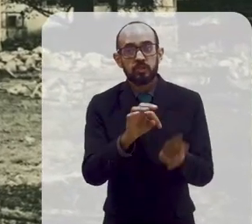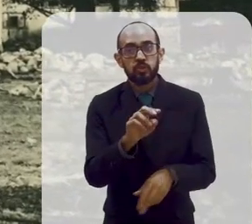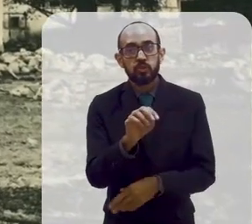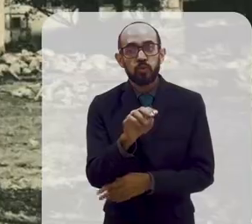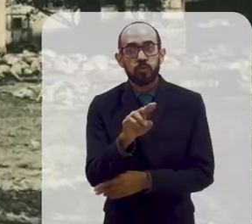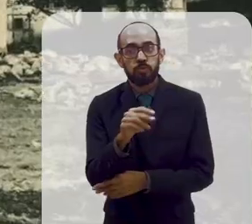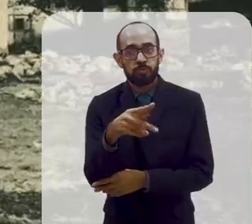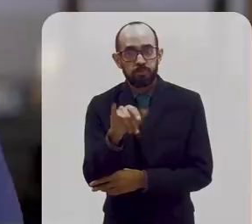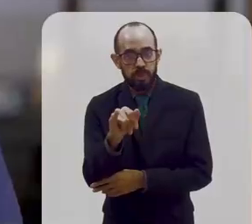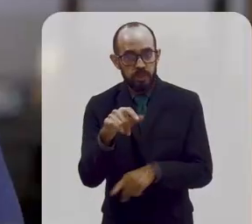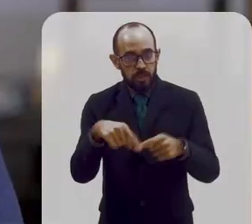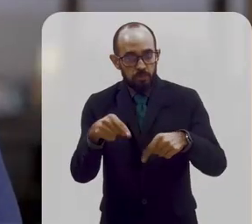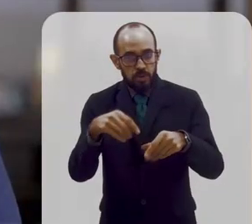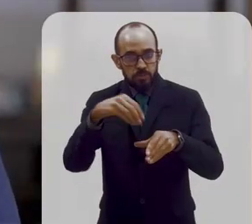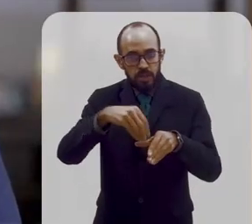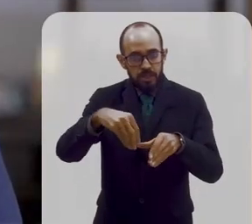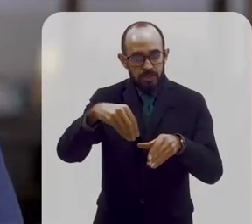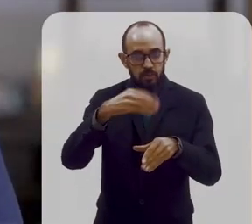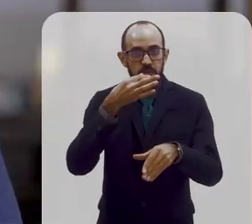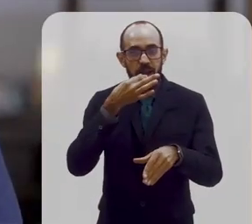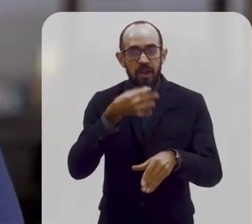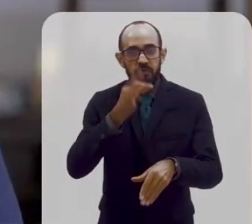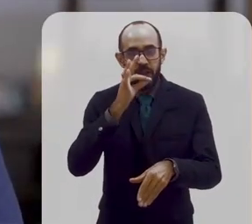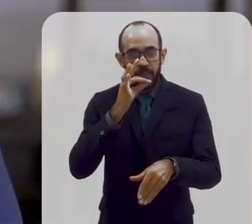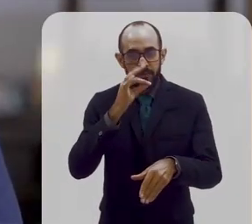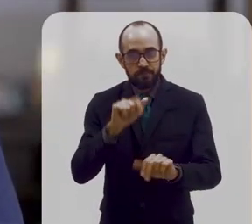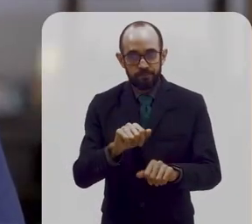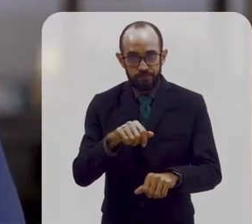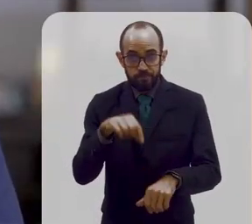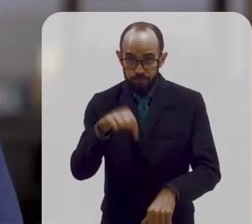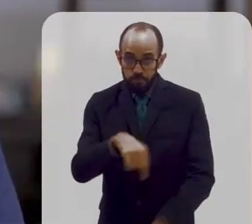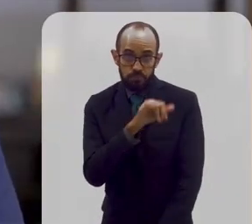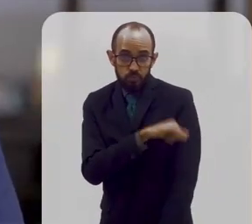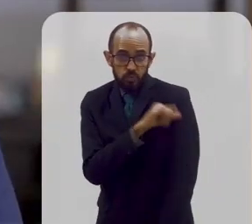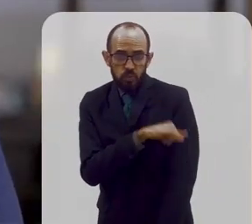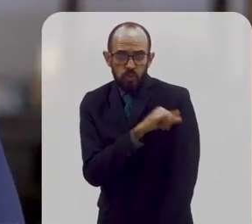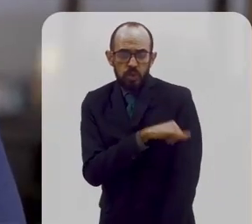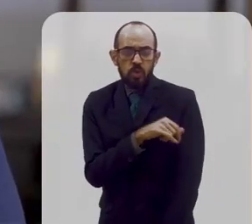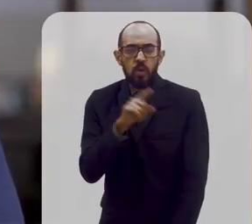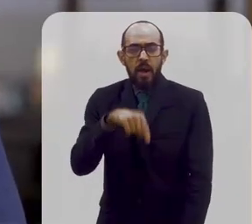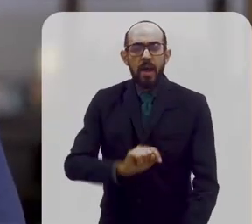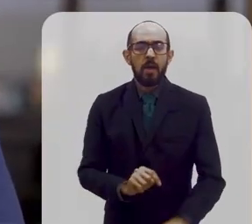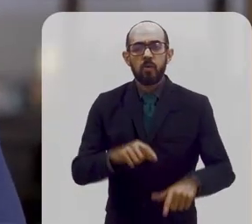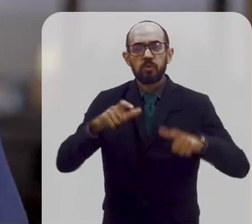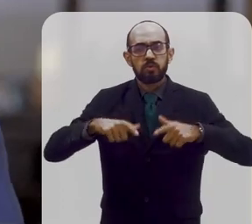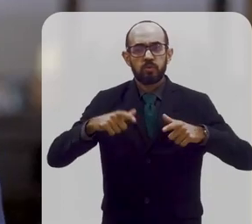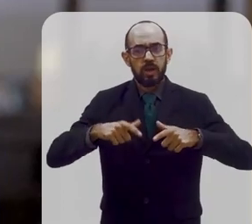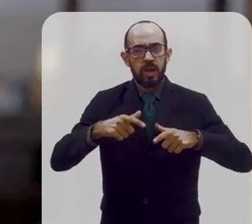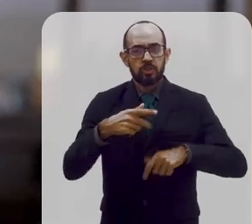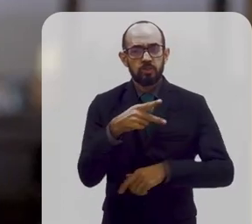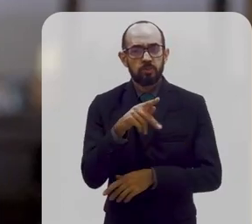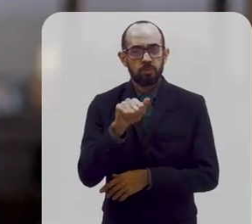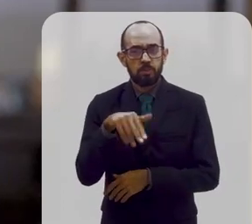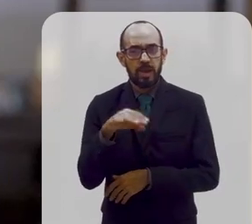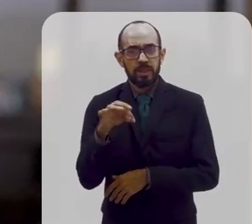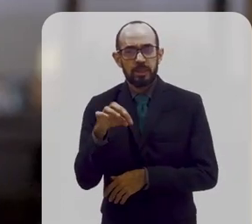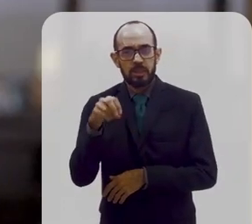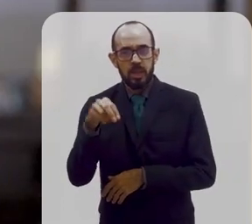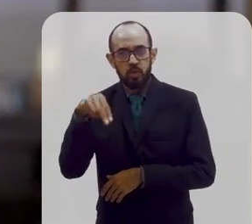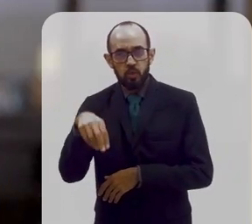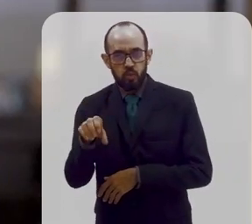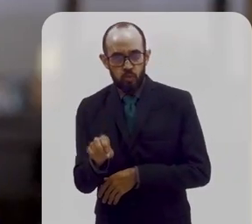de cana e de café. O Rio de Janeiro, de uma forma geral, é uma região muito pantanosa. Grande parte do Rio de Janeiro é aterrado.